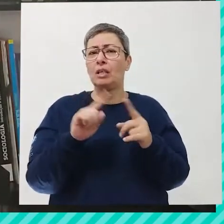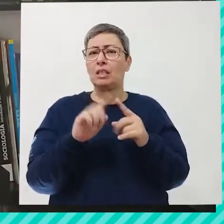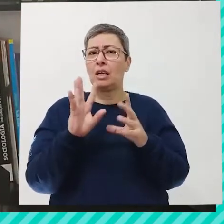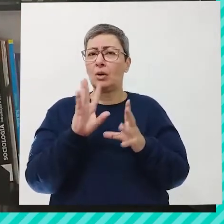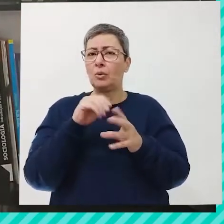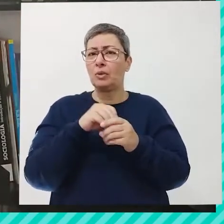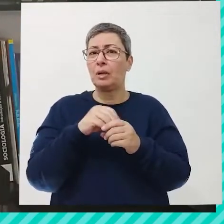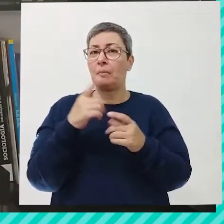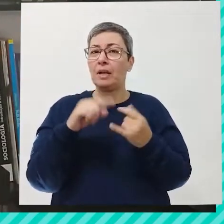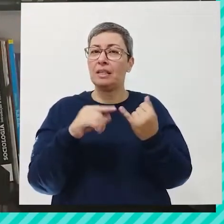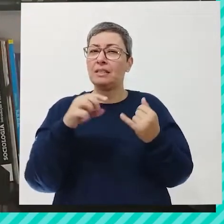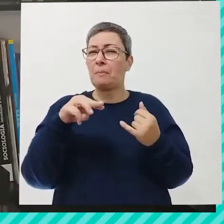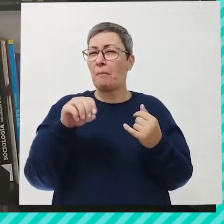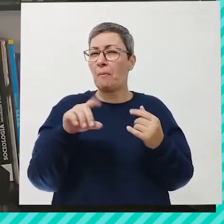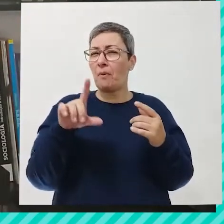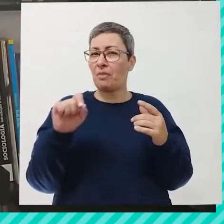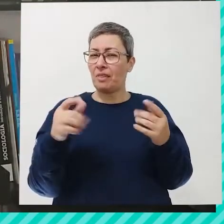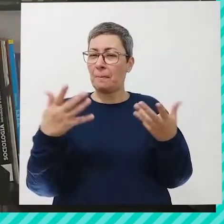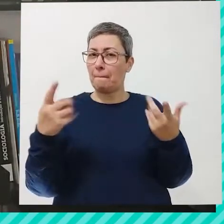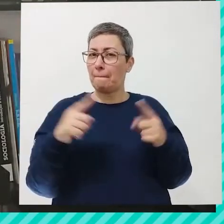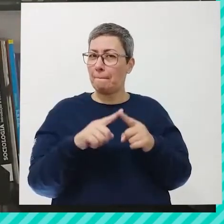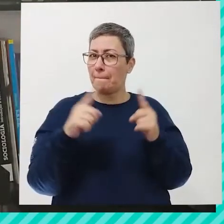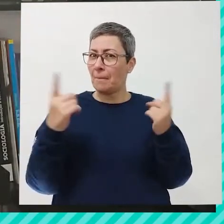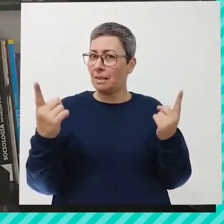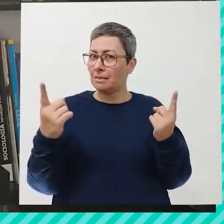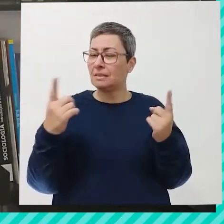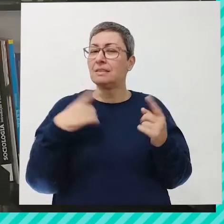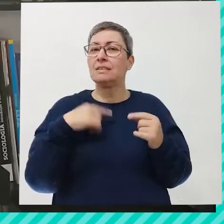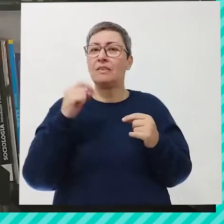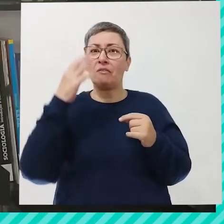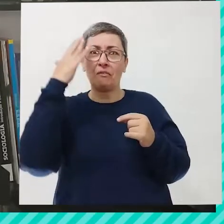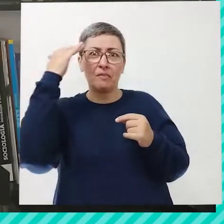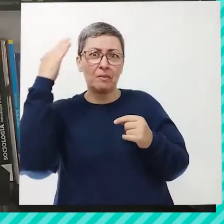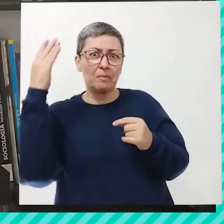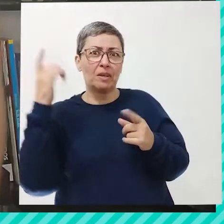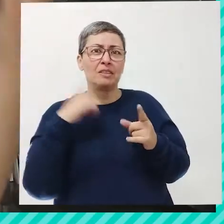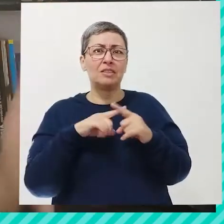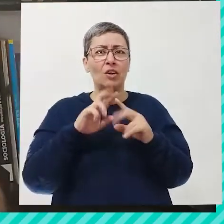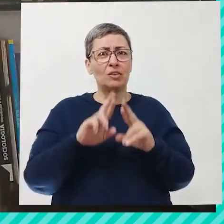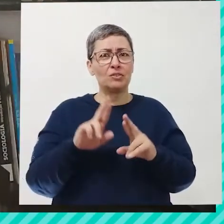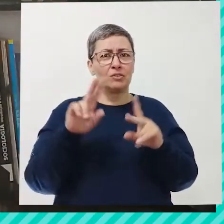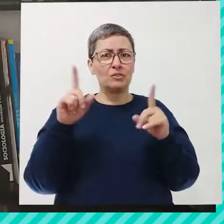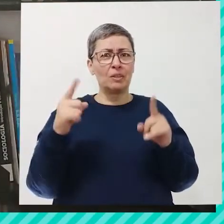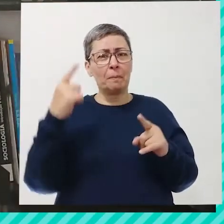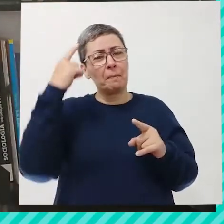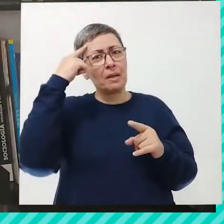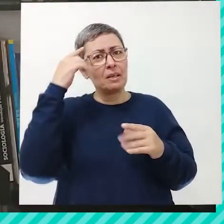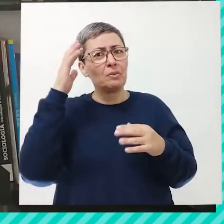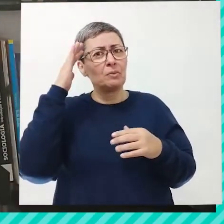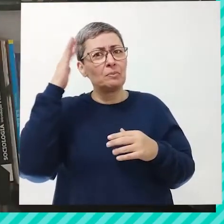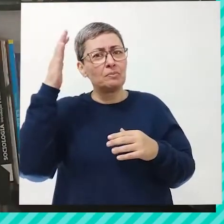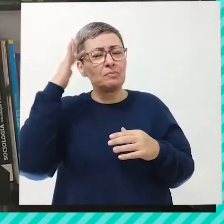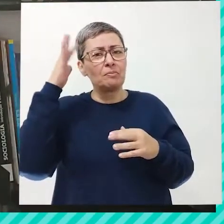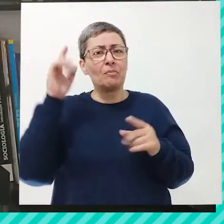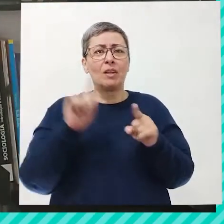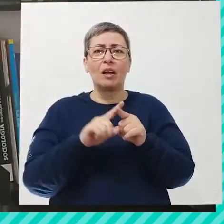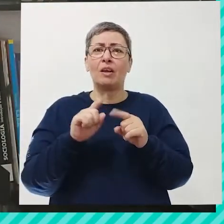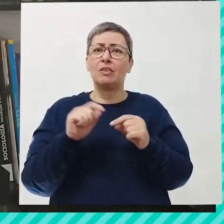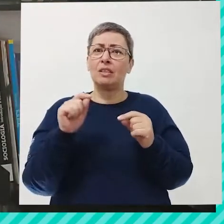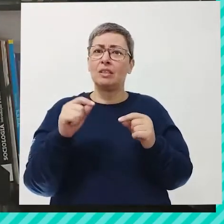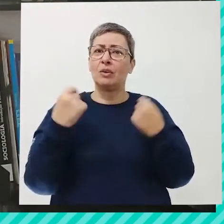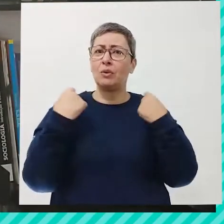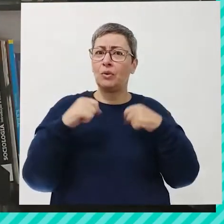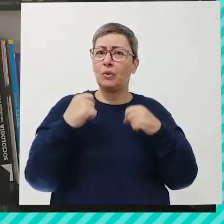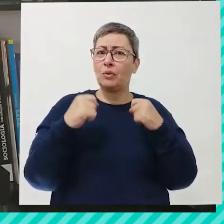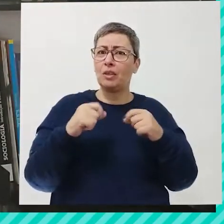entraram na moda. Porém, né? Diferente do que muita gente pensou e imaginou, essas